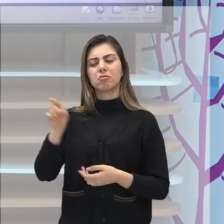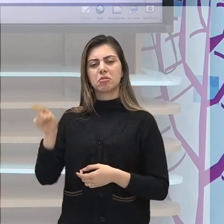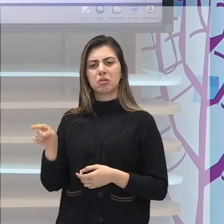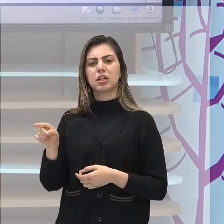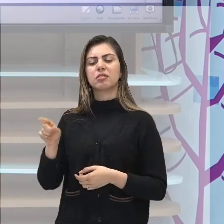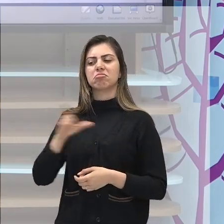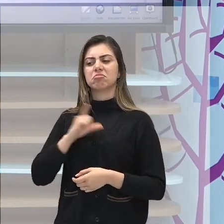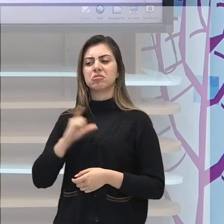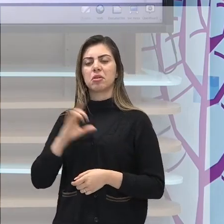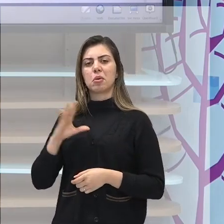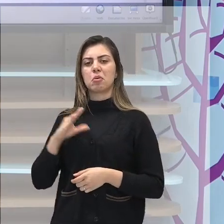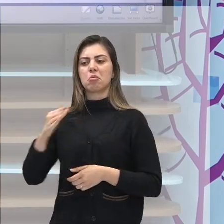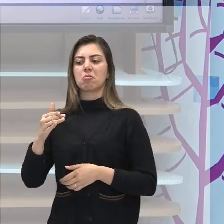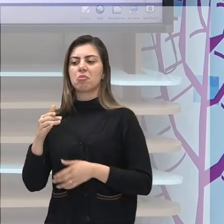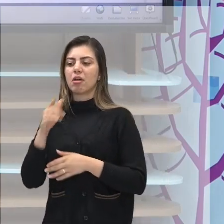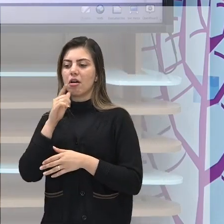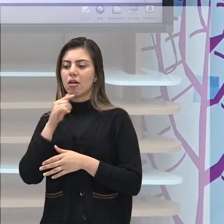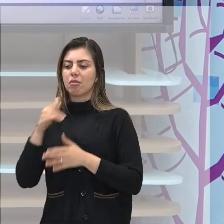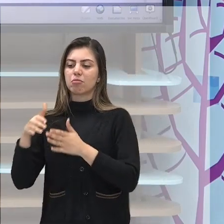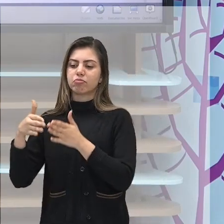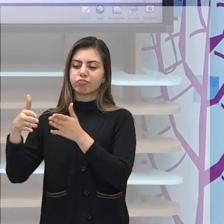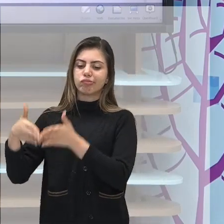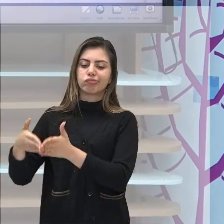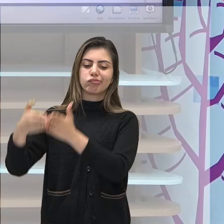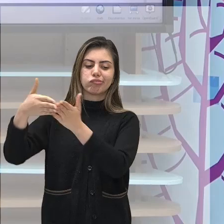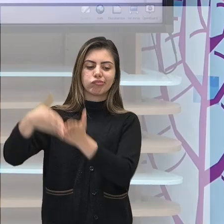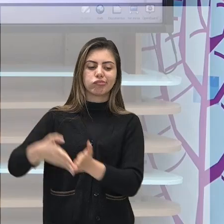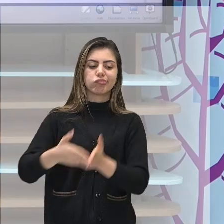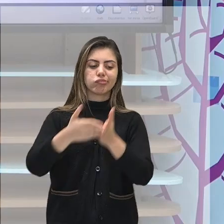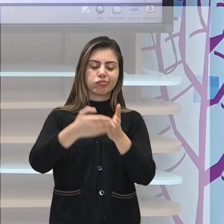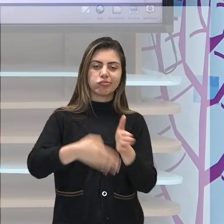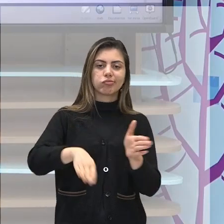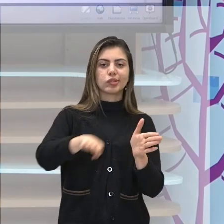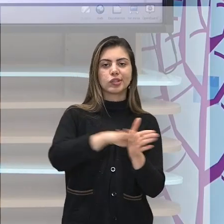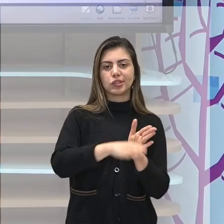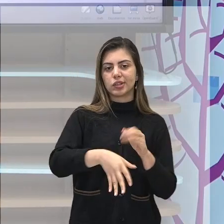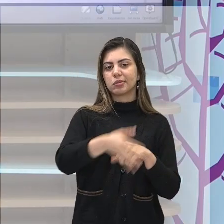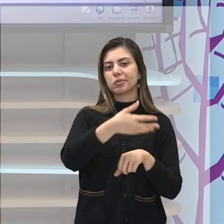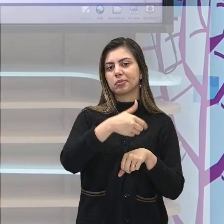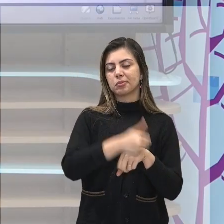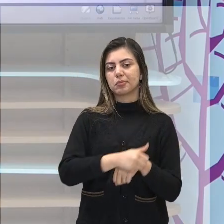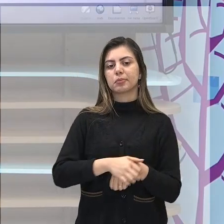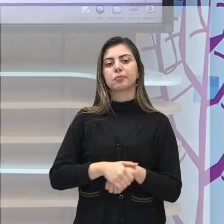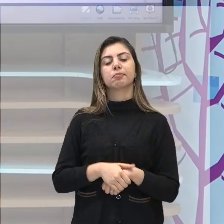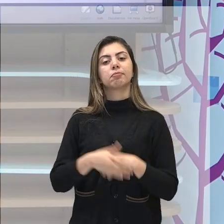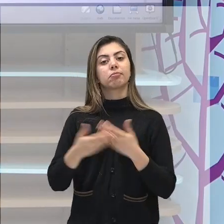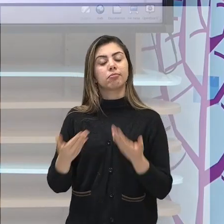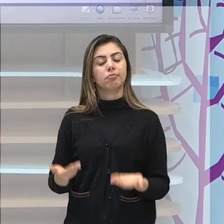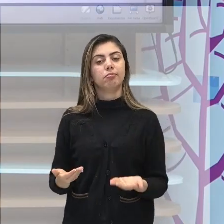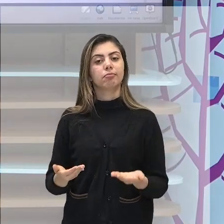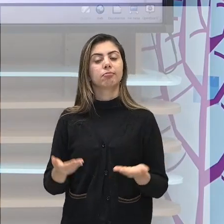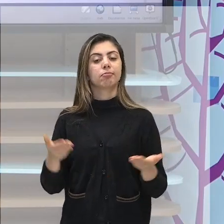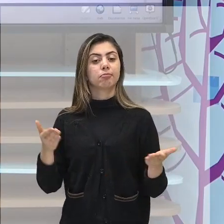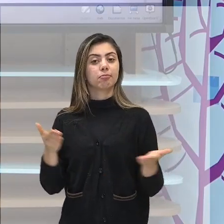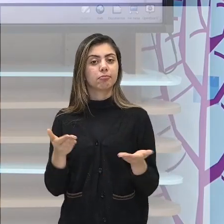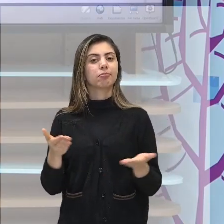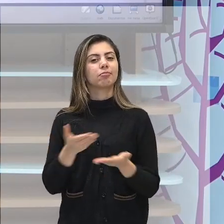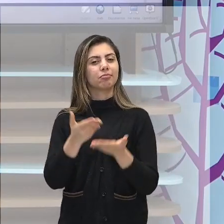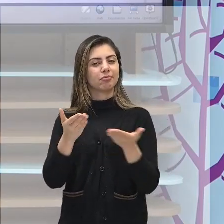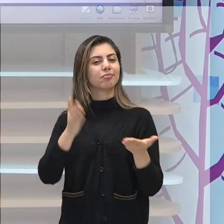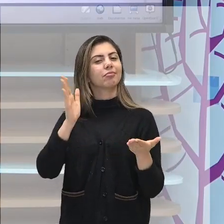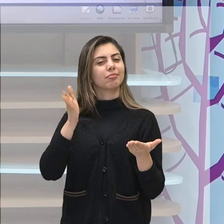mar e atravessar o oceano para vir para a sua colônia. Então, agora, você já